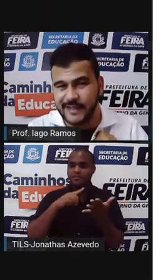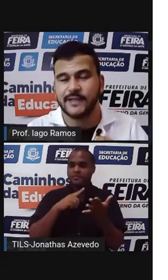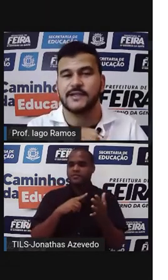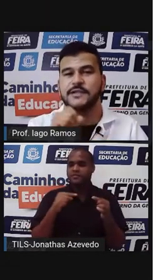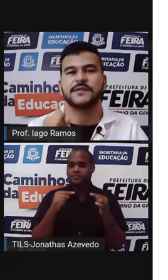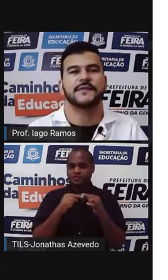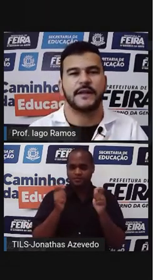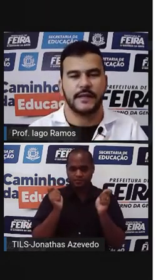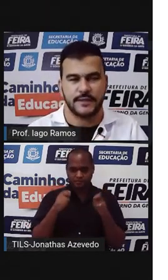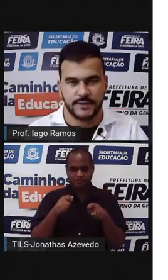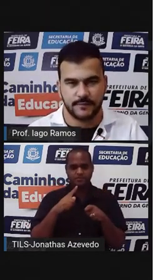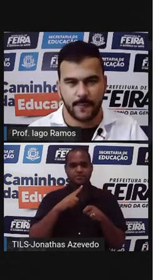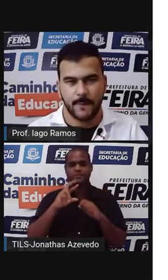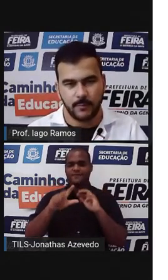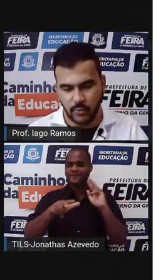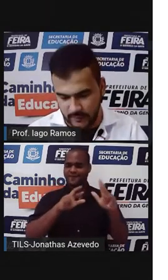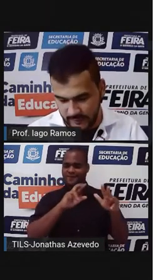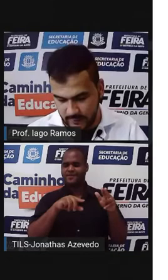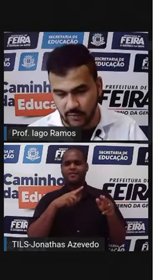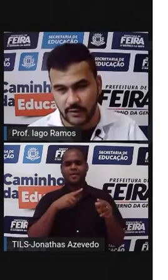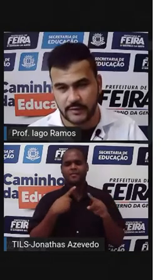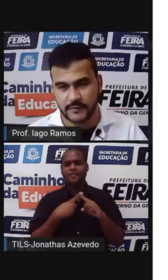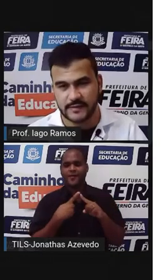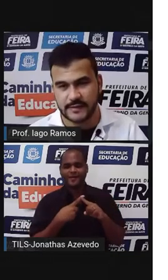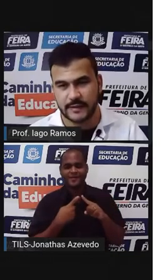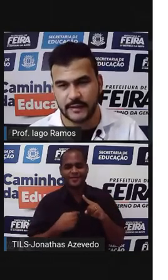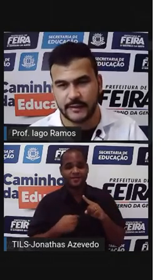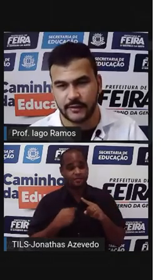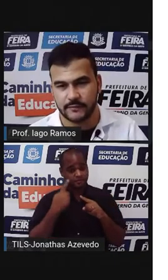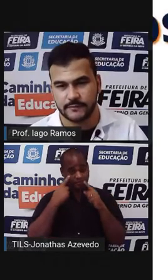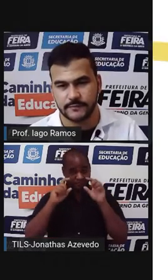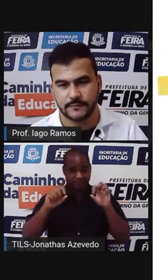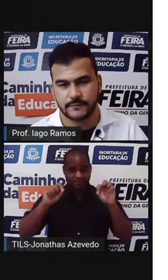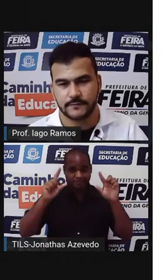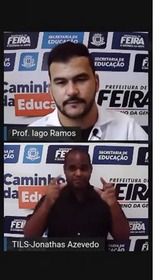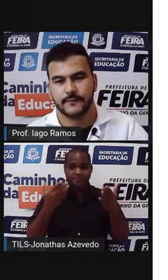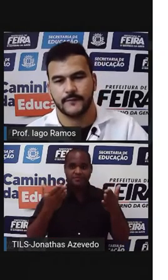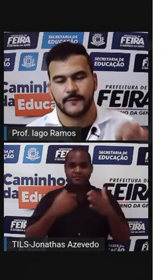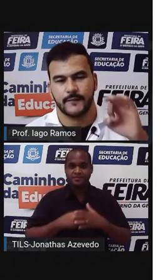maneira diferente. Por quê? Olha só essa tela aqui, ó.